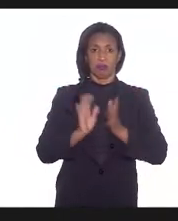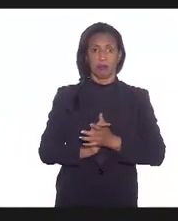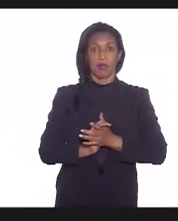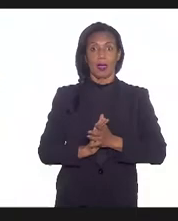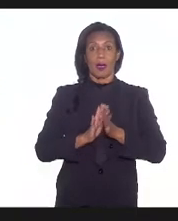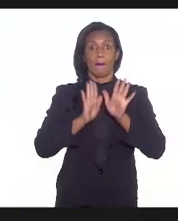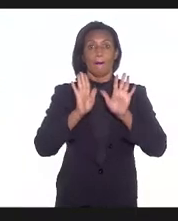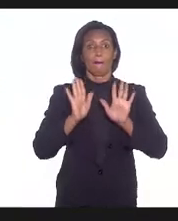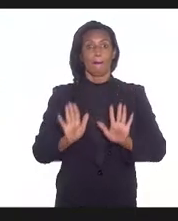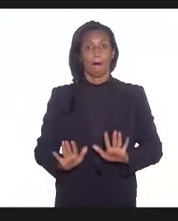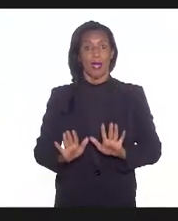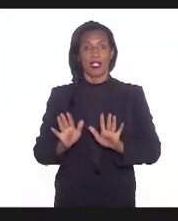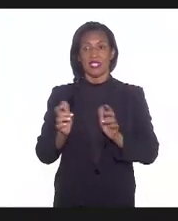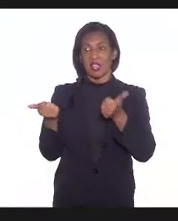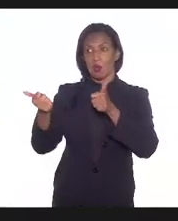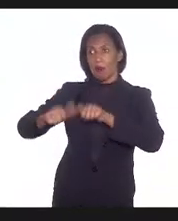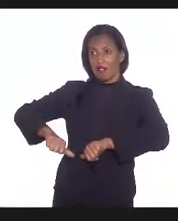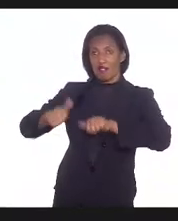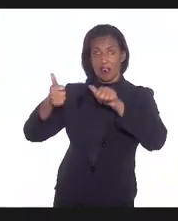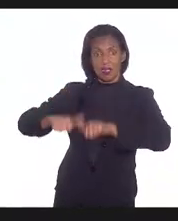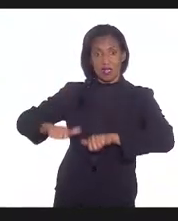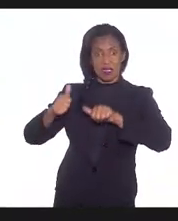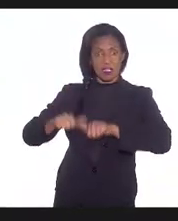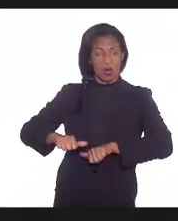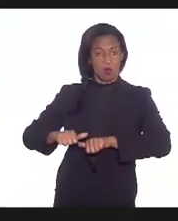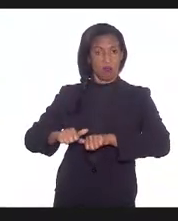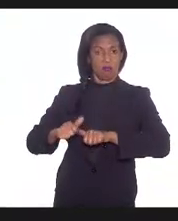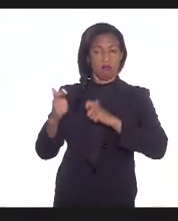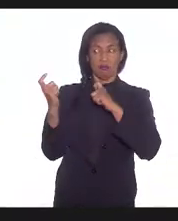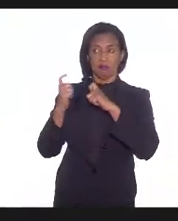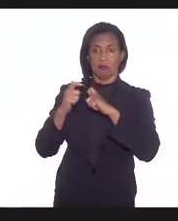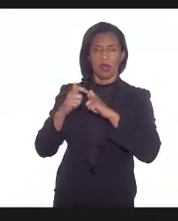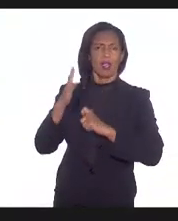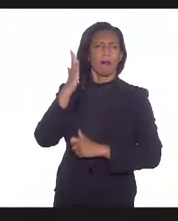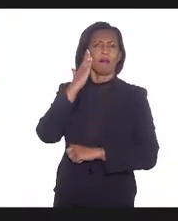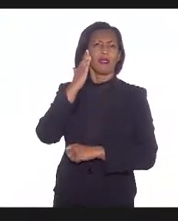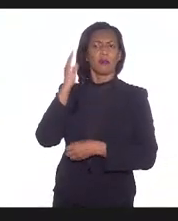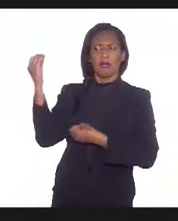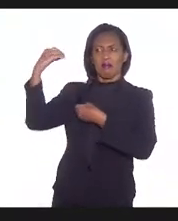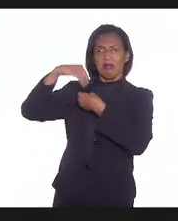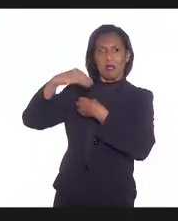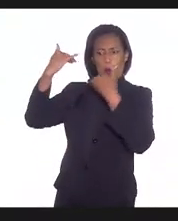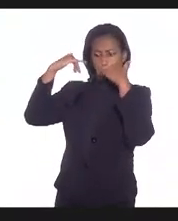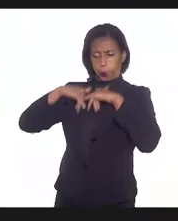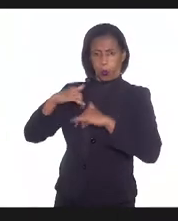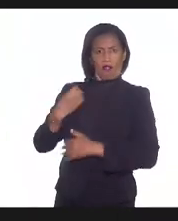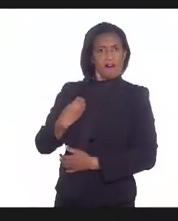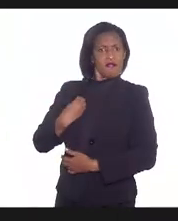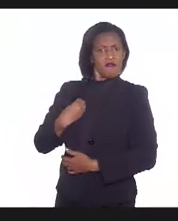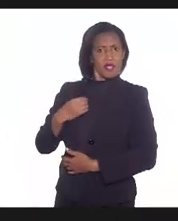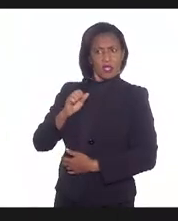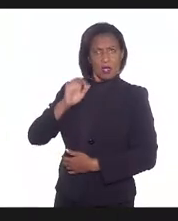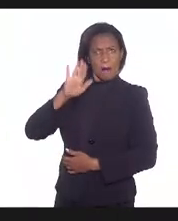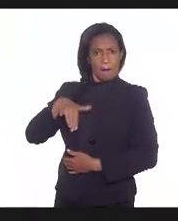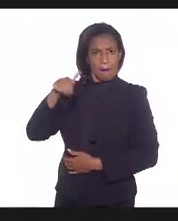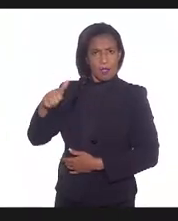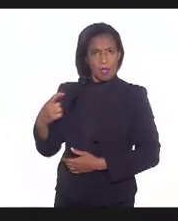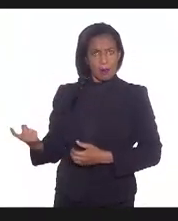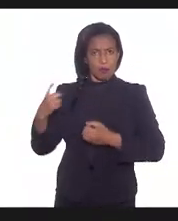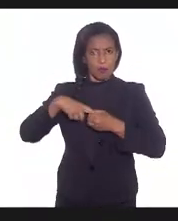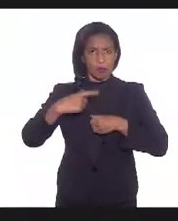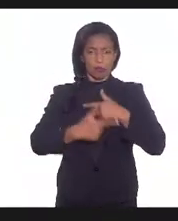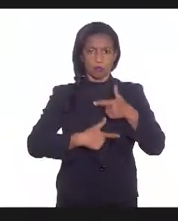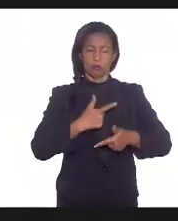um teste molecular, sem uma avaliação clínica previdencial, para saber se essas pessoas estão, de fato, aptas para esse